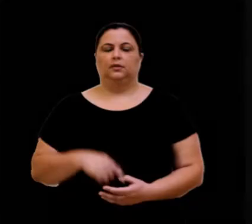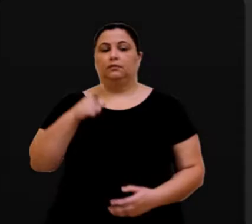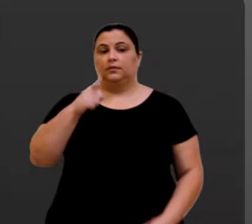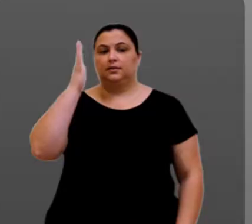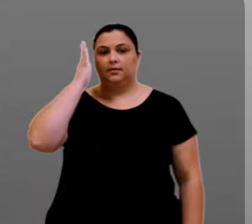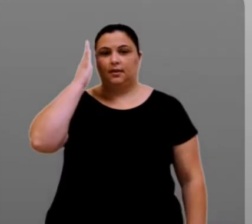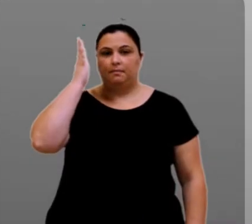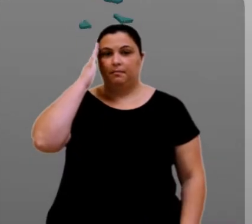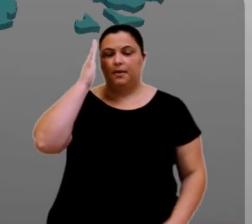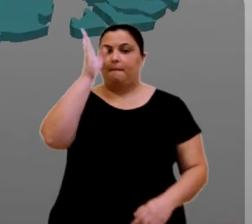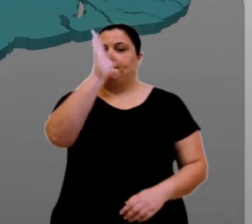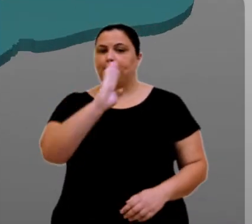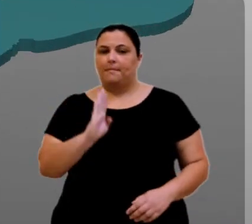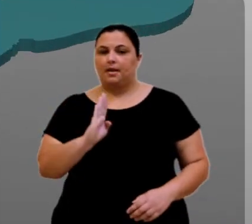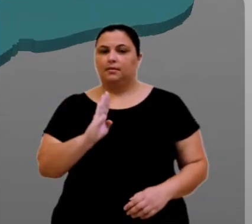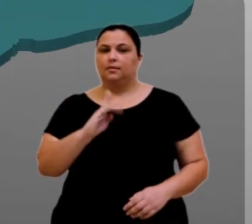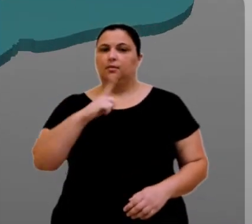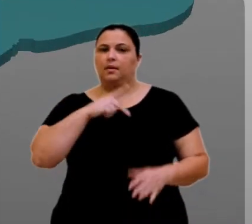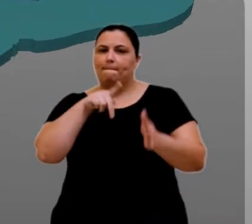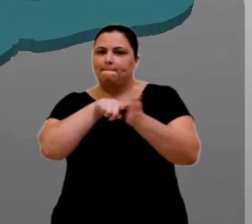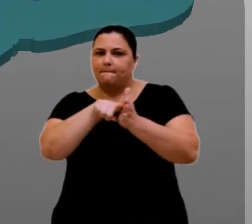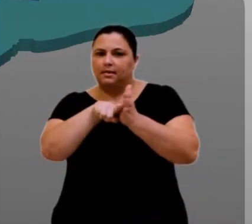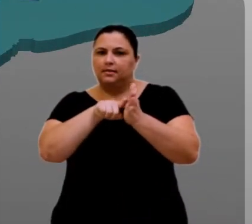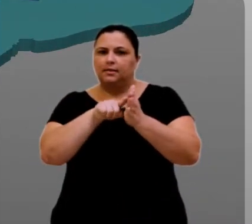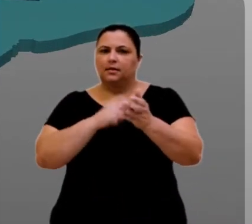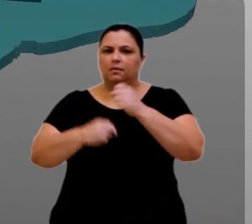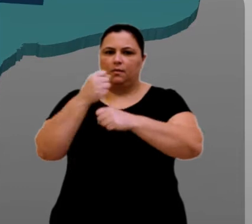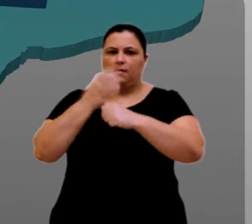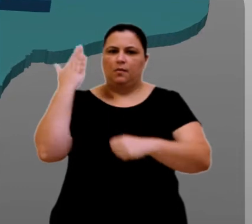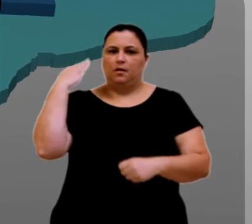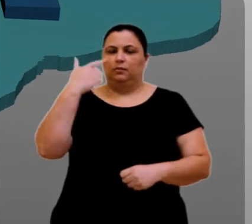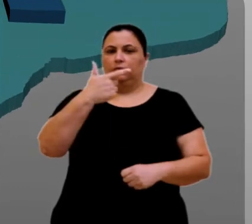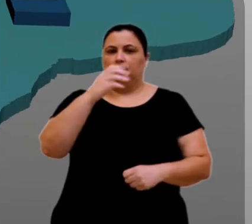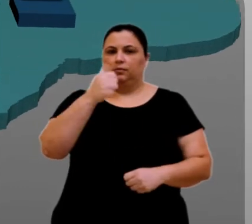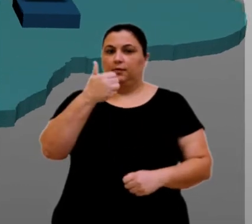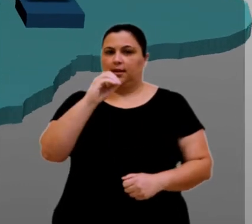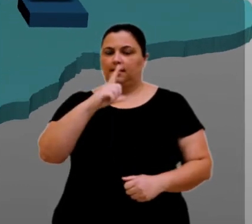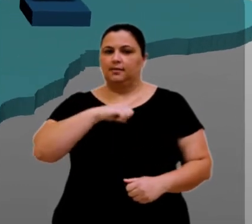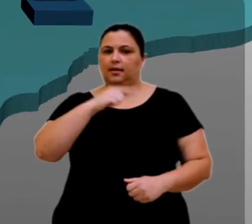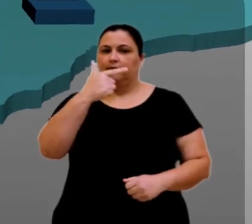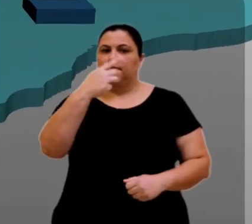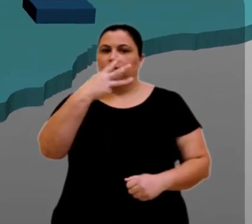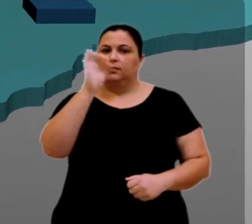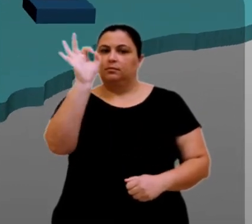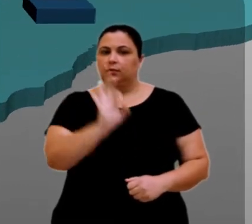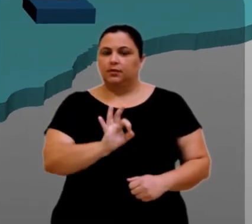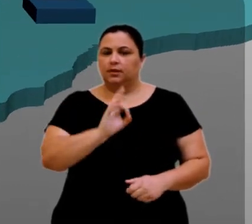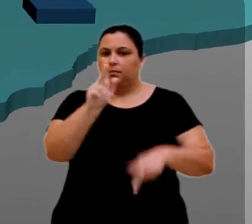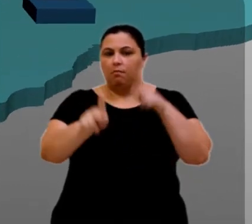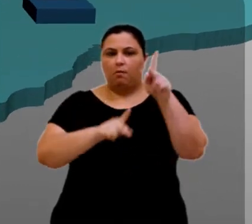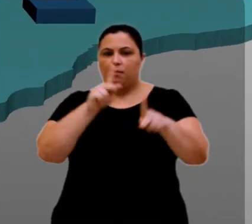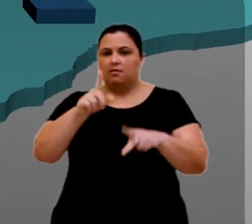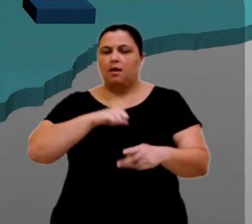Você sabia que no Brasil, segundo o censo de 2010, cerca de 23% da população total tem